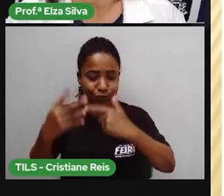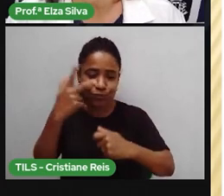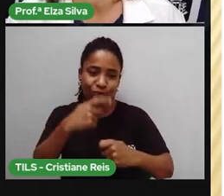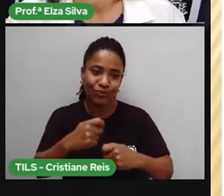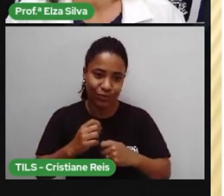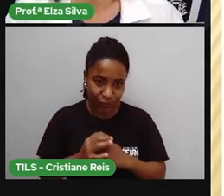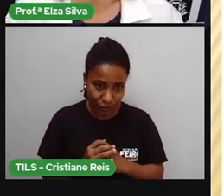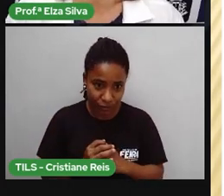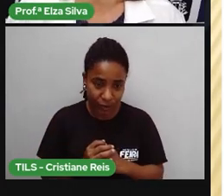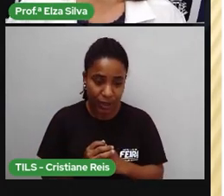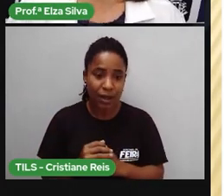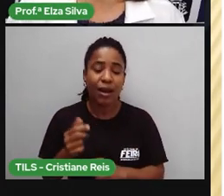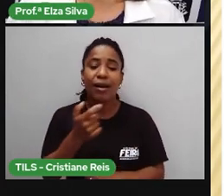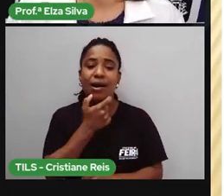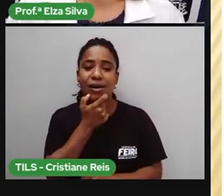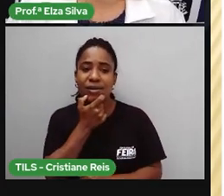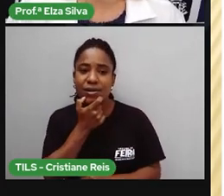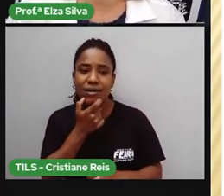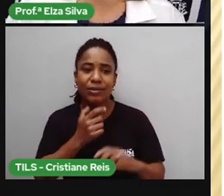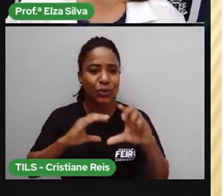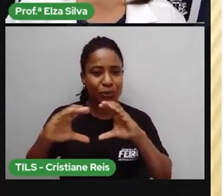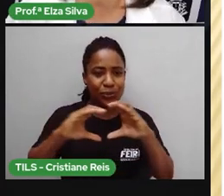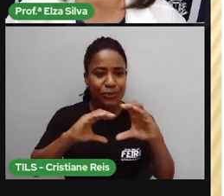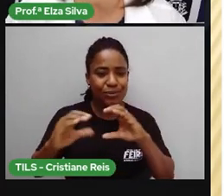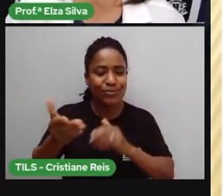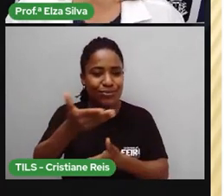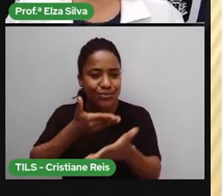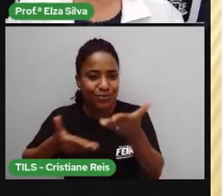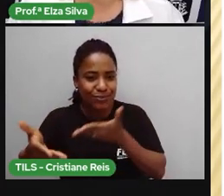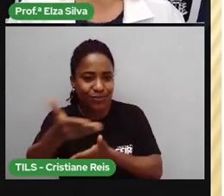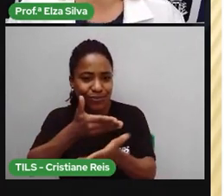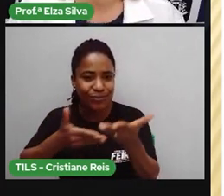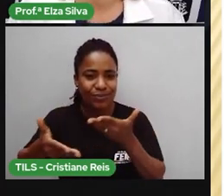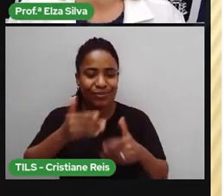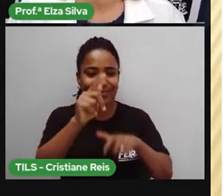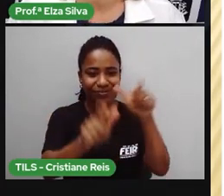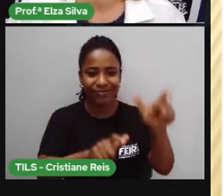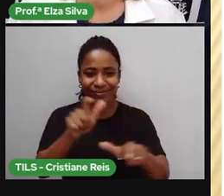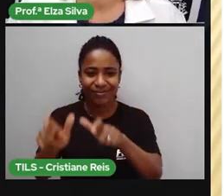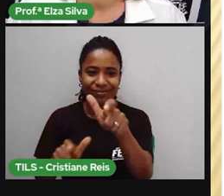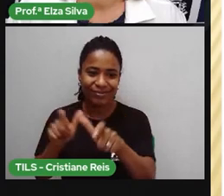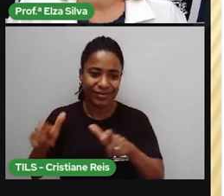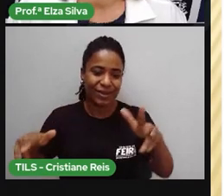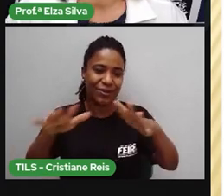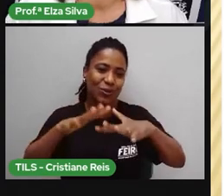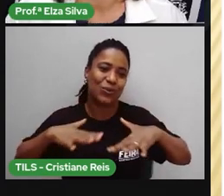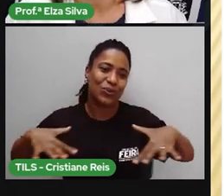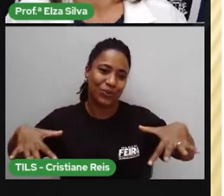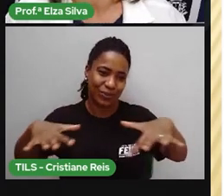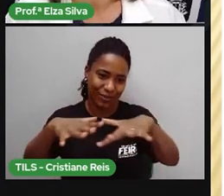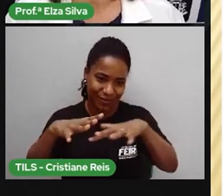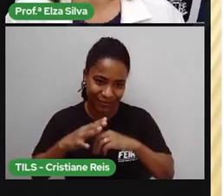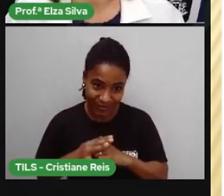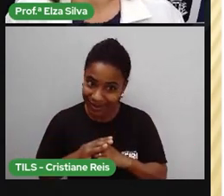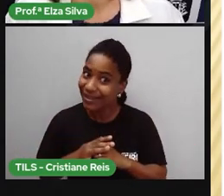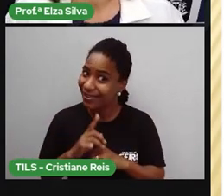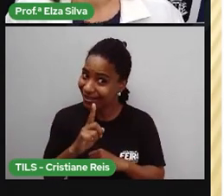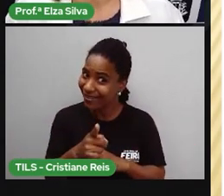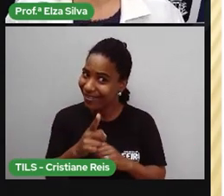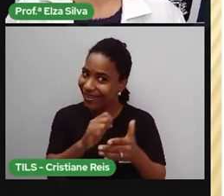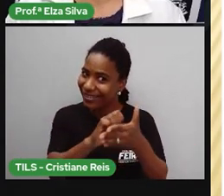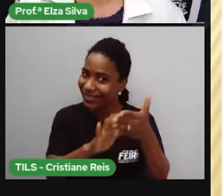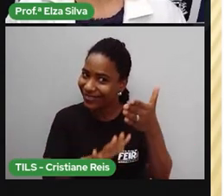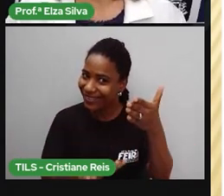interação e comunicação entre essas diferentes pessoas. lá vai o desafio.